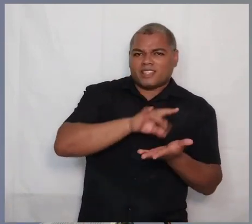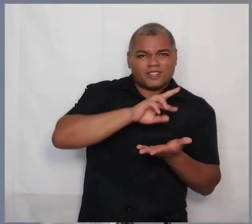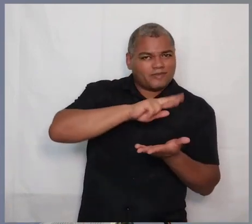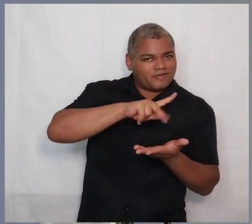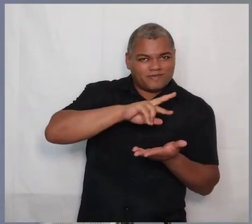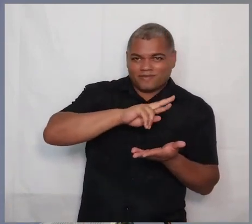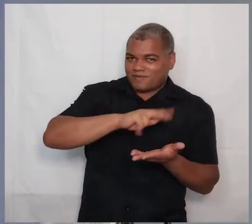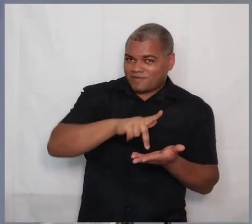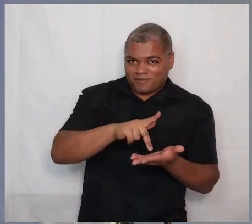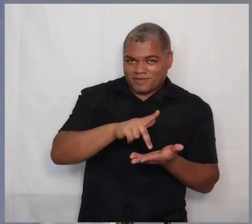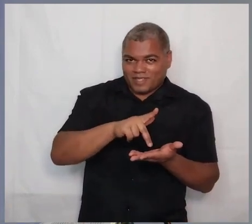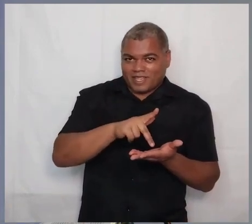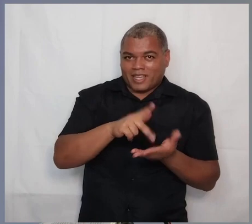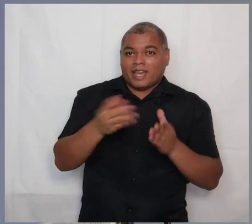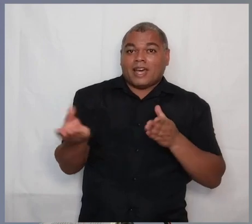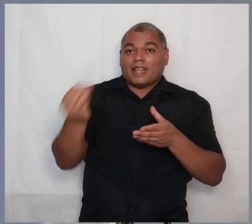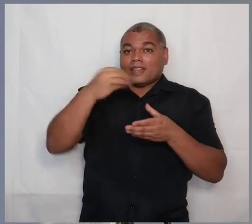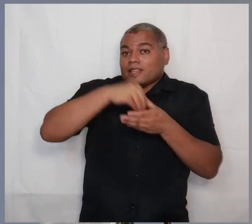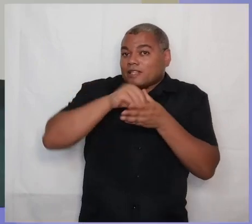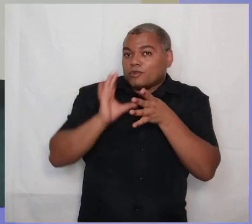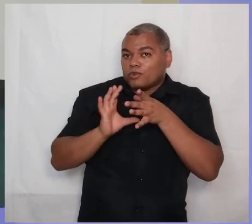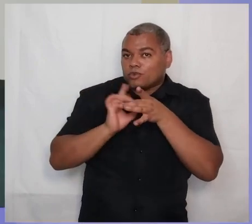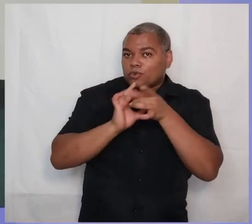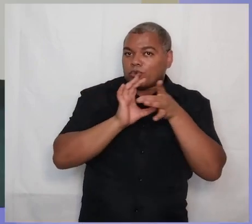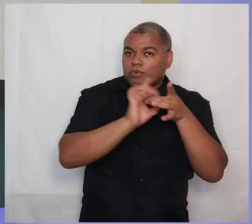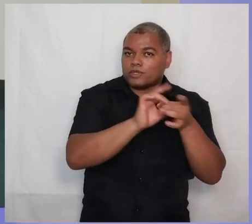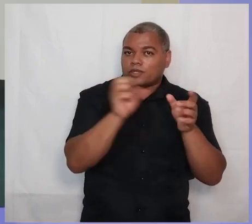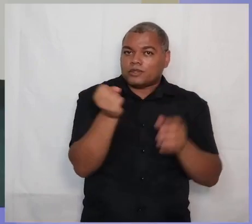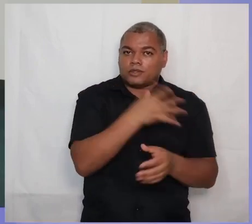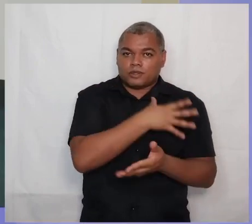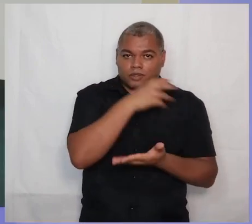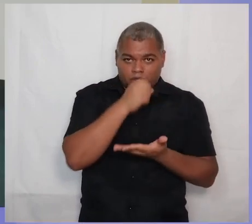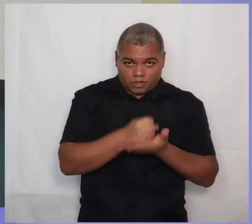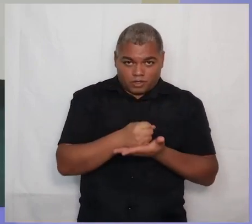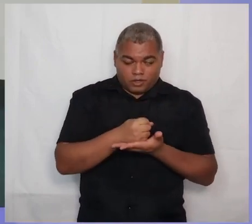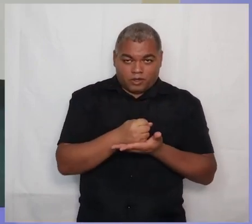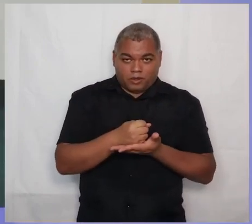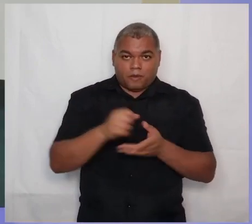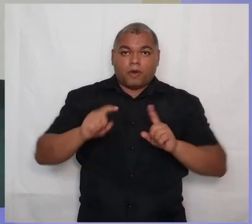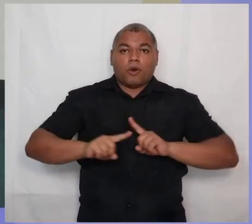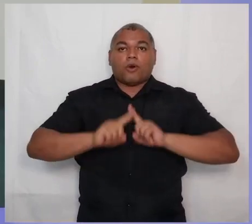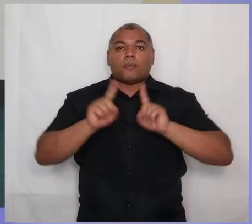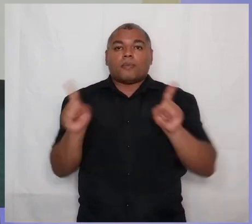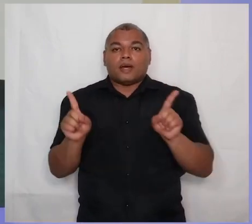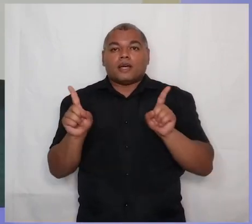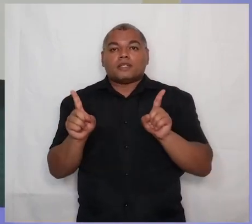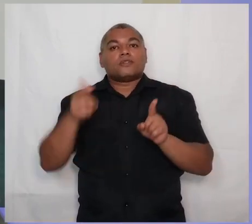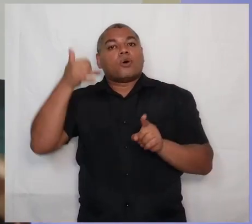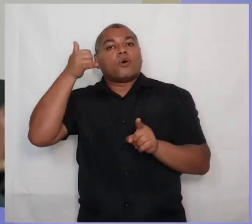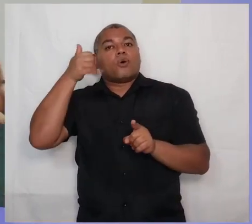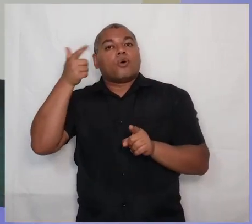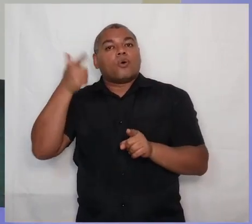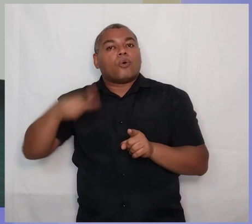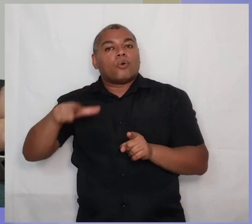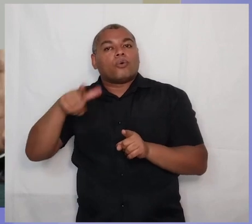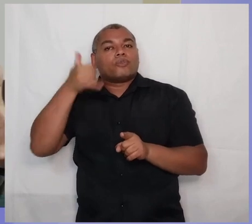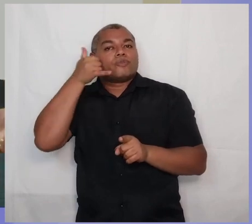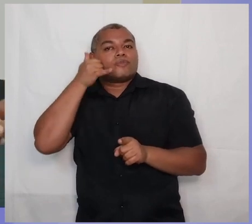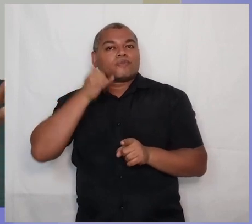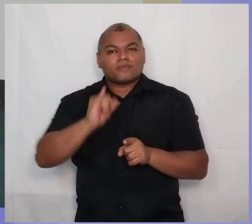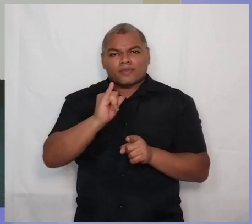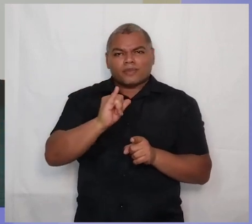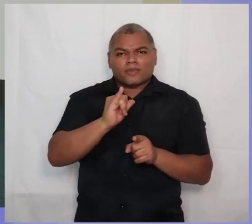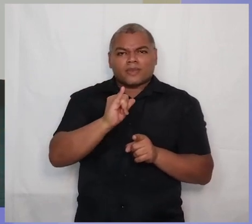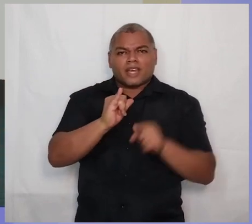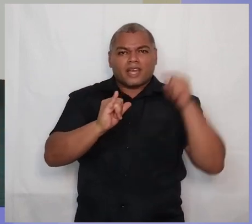não no sentido neotestamentário. Mas ele também concede outros para profetas. E esses nós também não